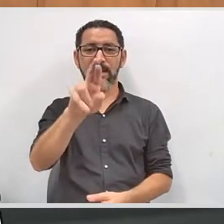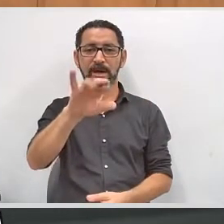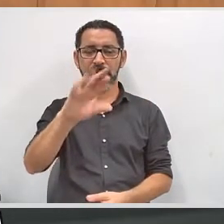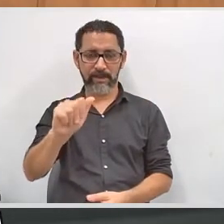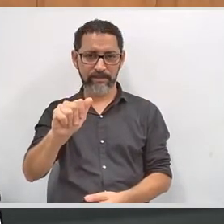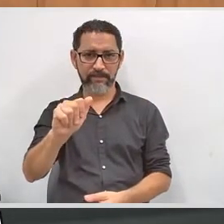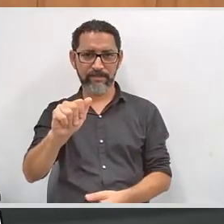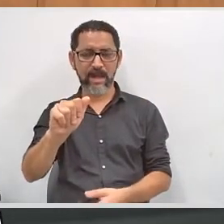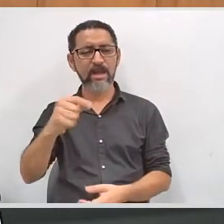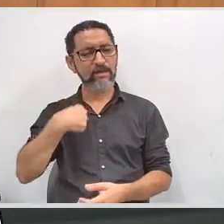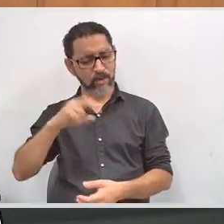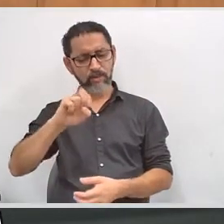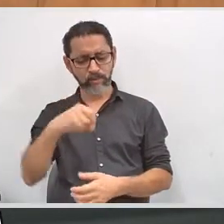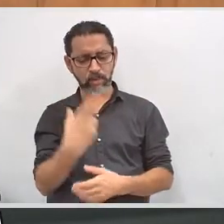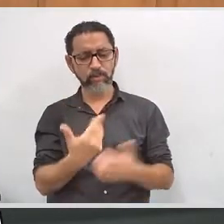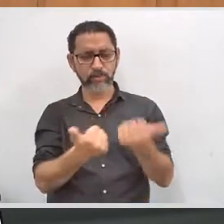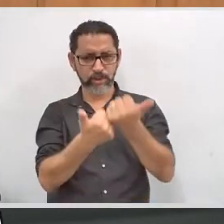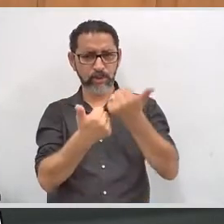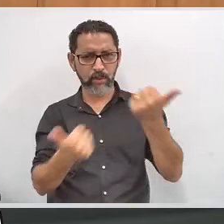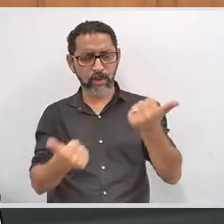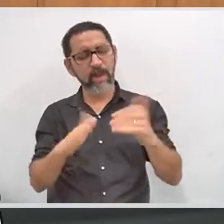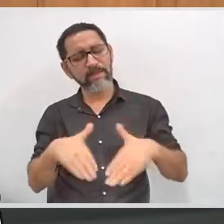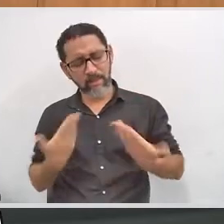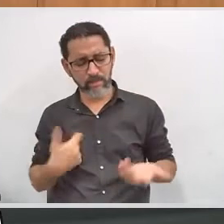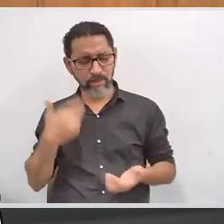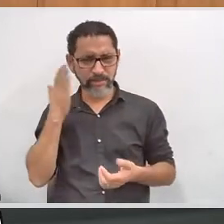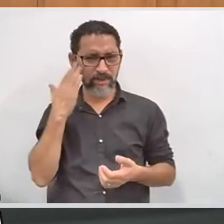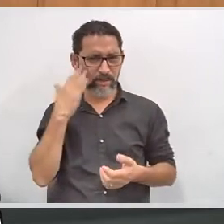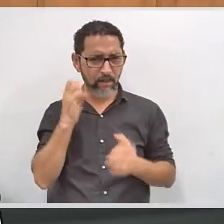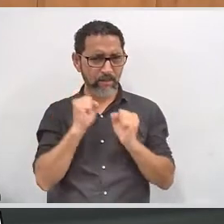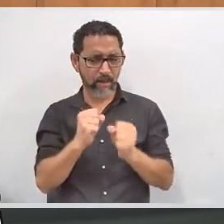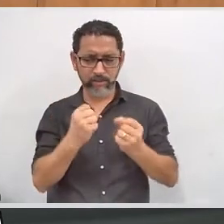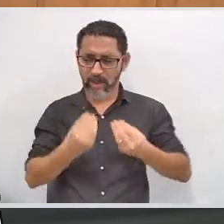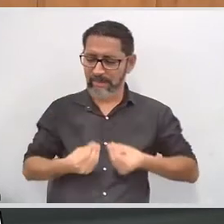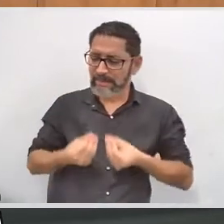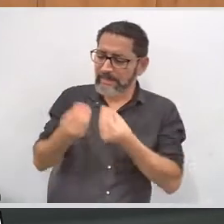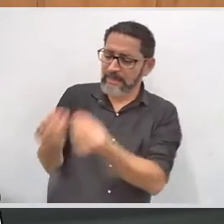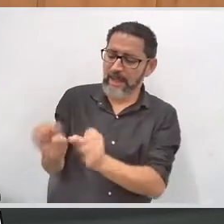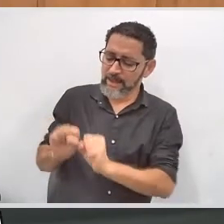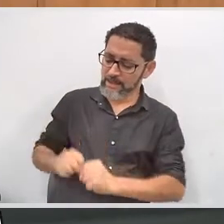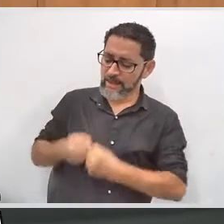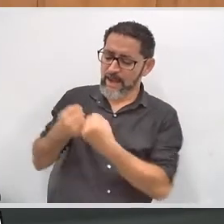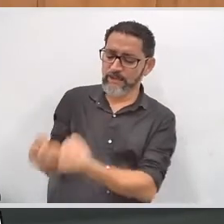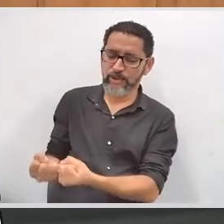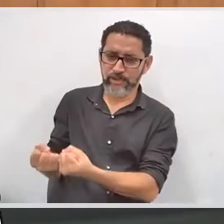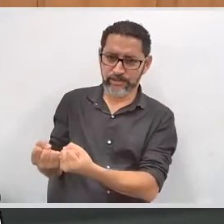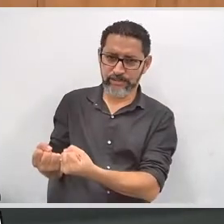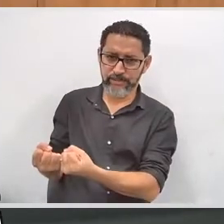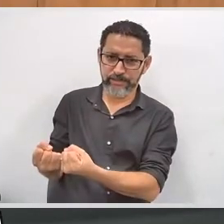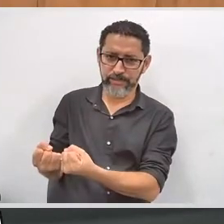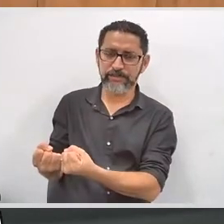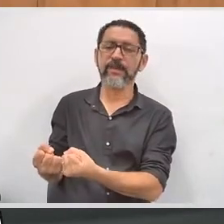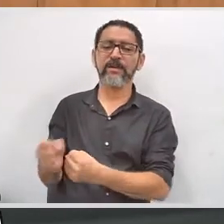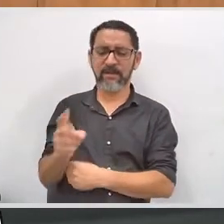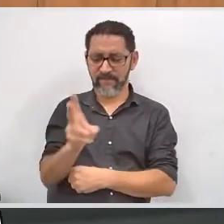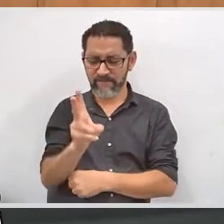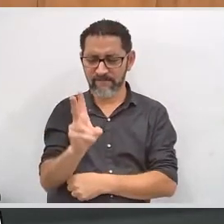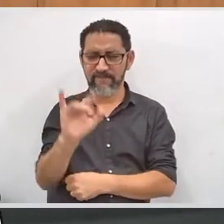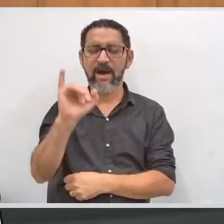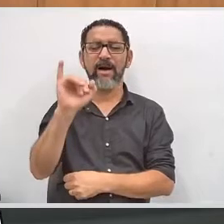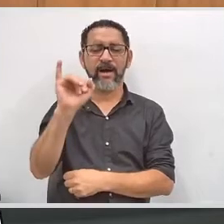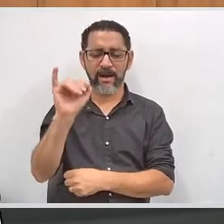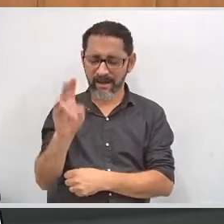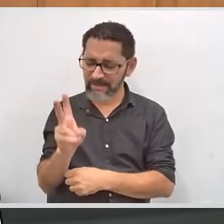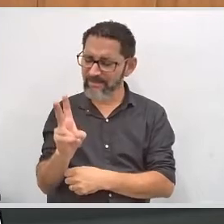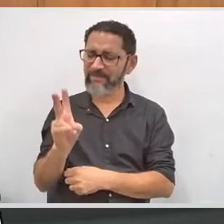da escola, posso segurar para o senhor que as ações de capacitação de chefes de cartório e de mesários vão